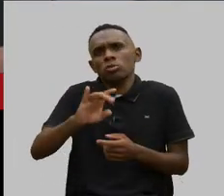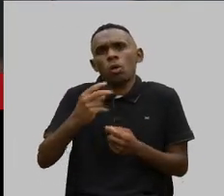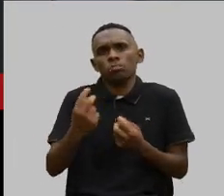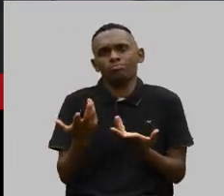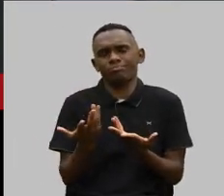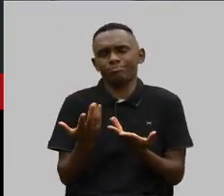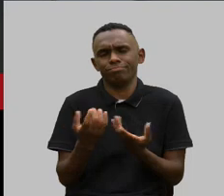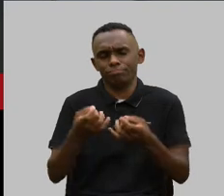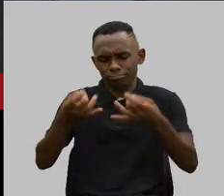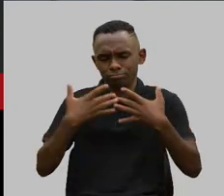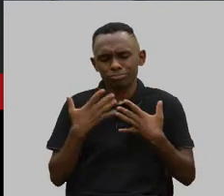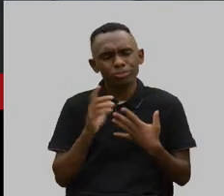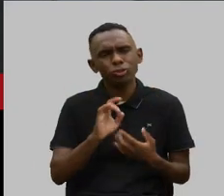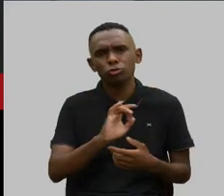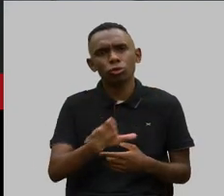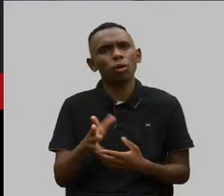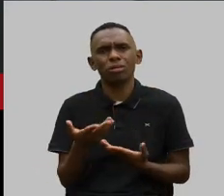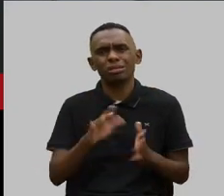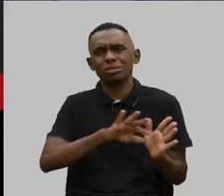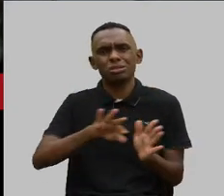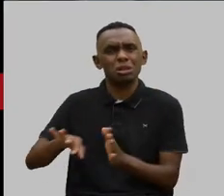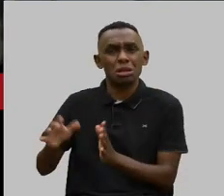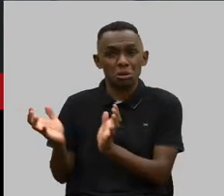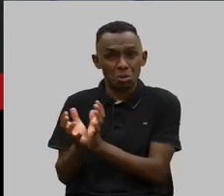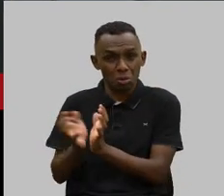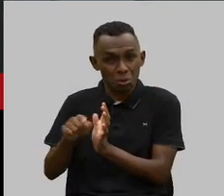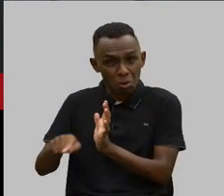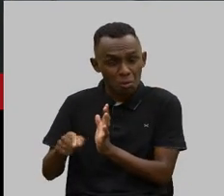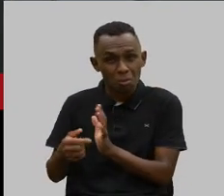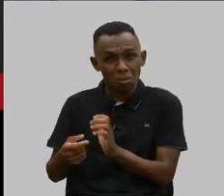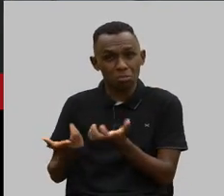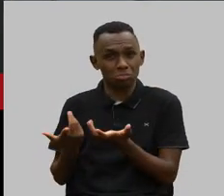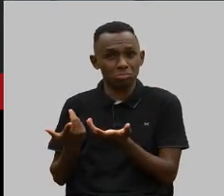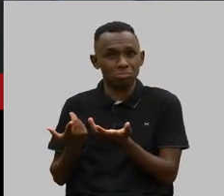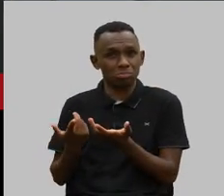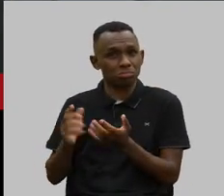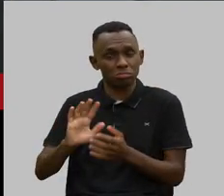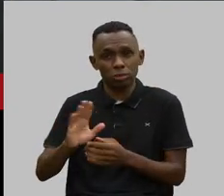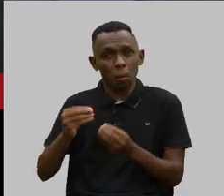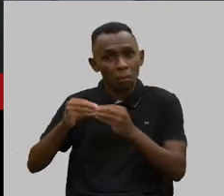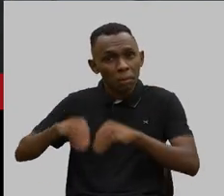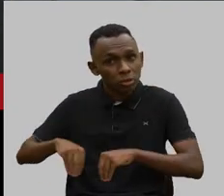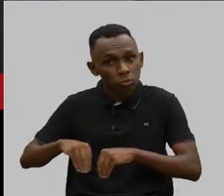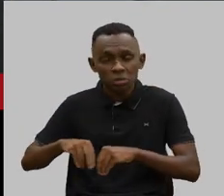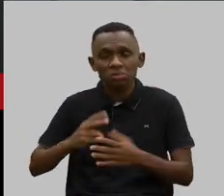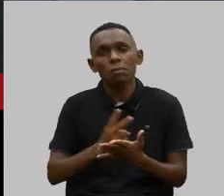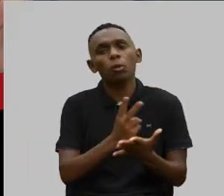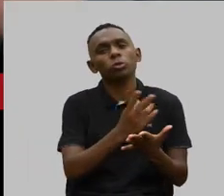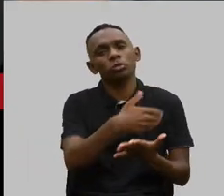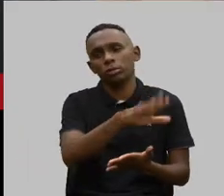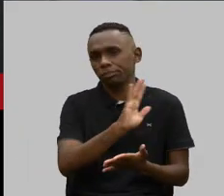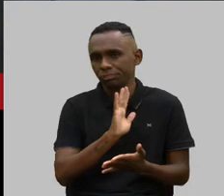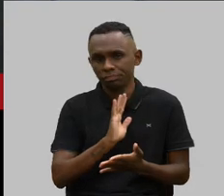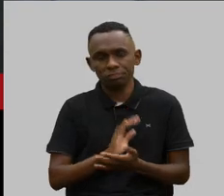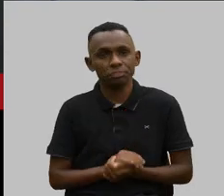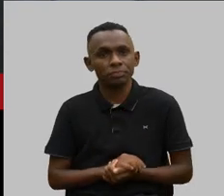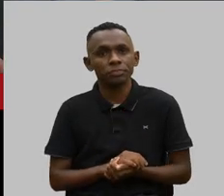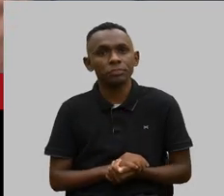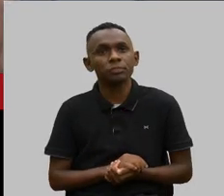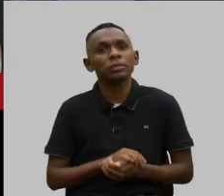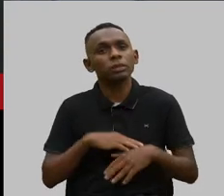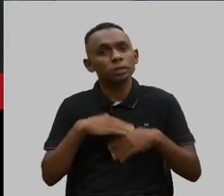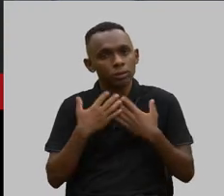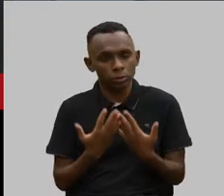como se fôssemos... Não tirem esse pessoal que está dando prejuízo e vão continuar a vida. Então, fica essa observação. O deputado está